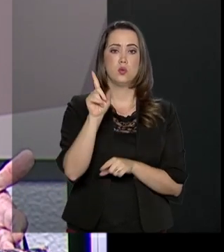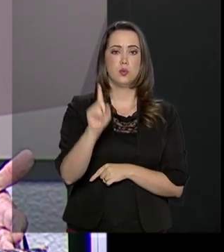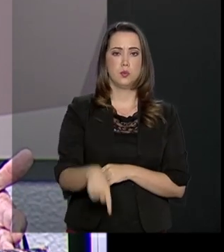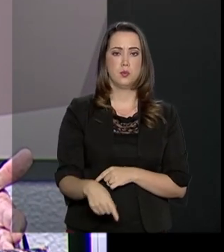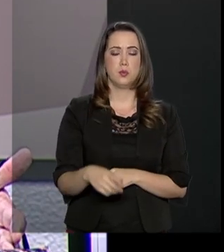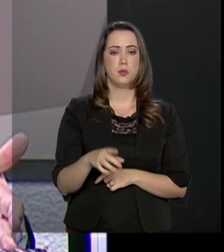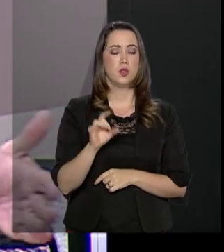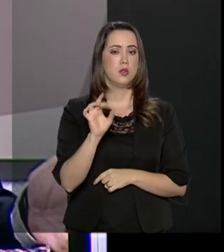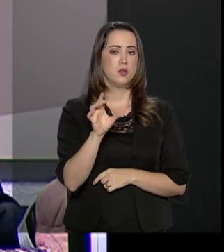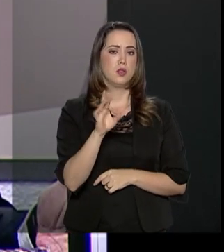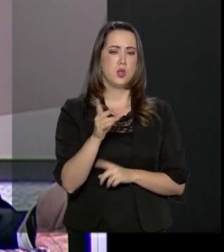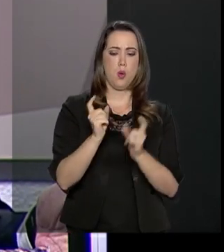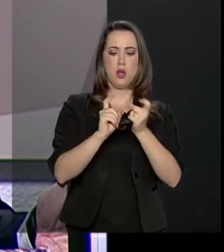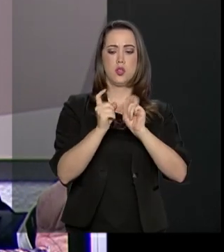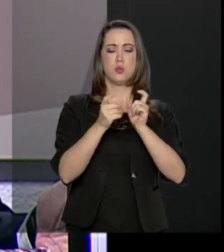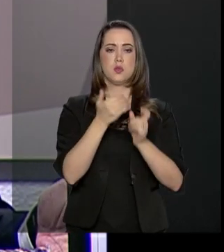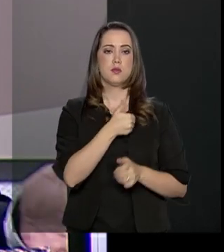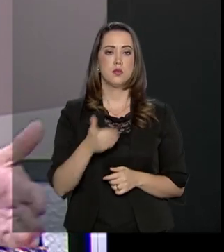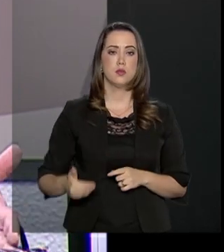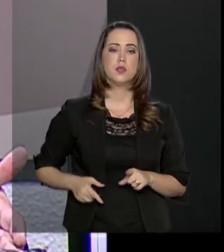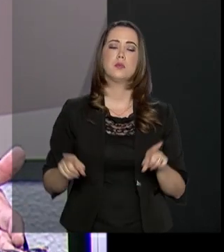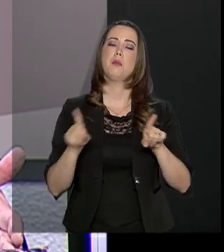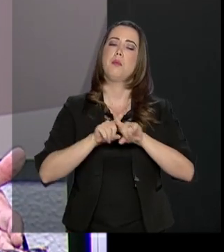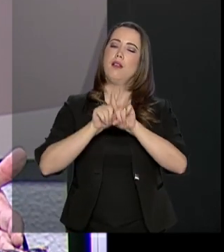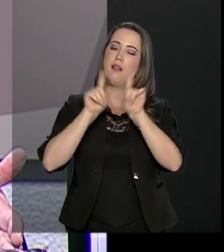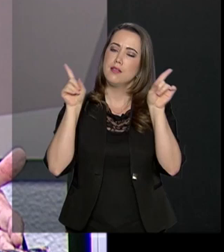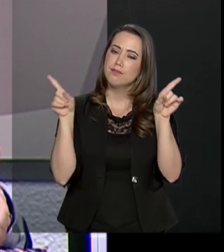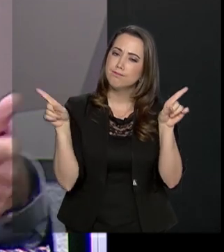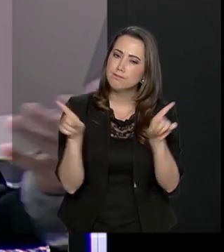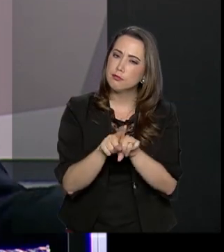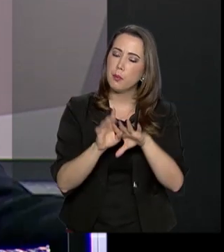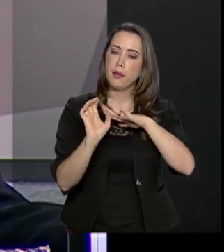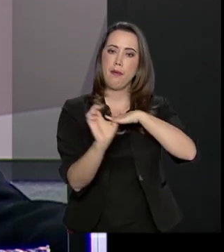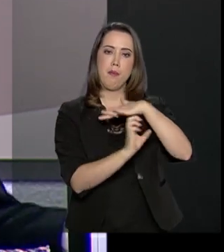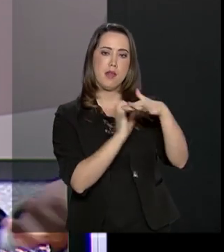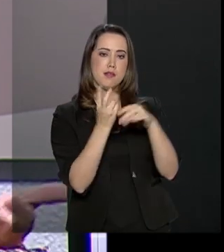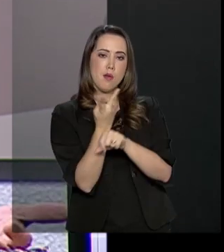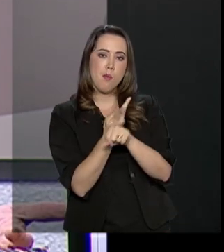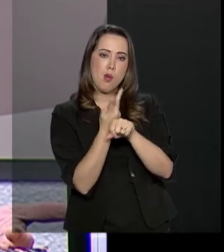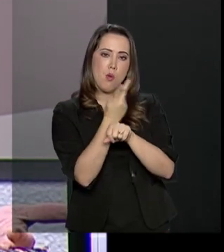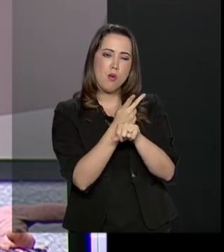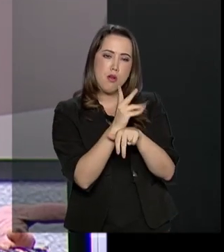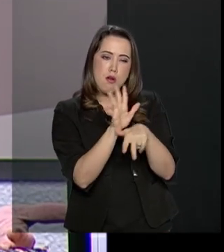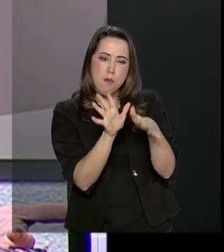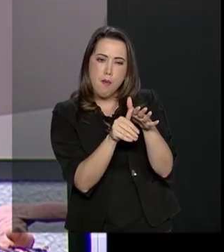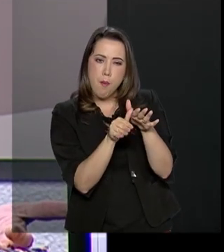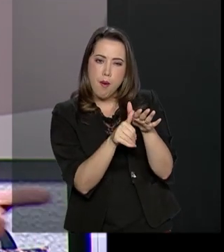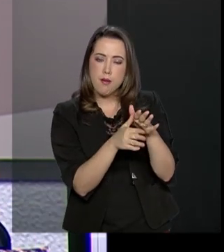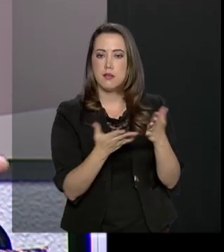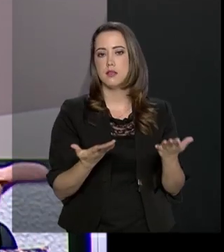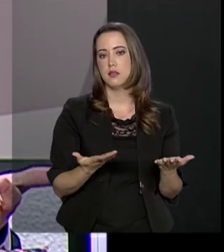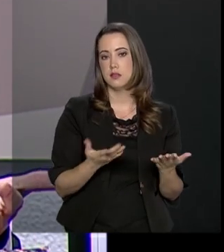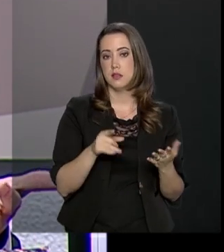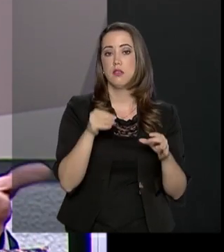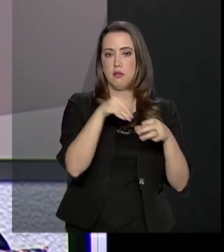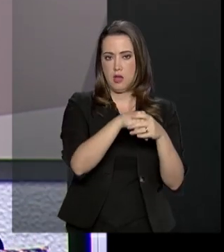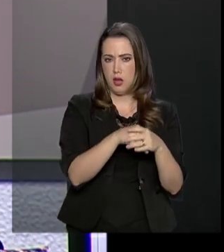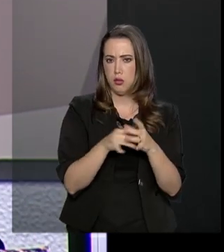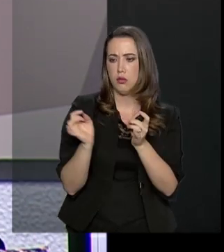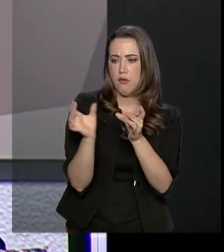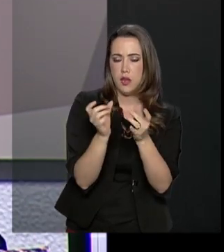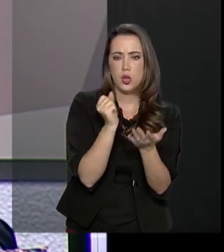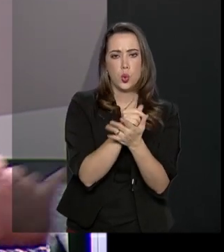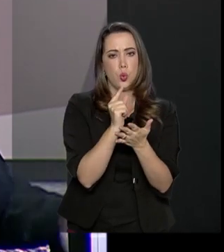administração pública, mas também a empresas buscando trapacear dentro do mercado,